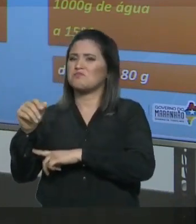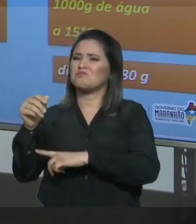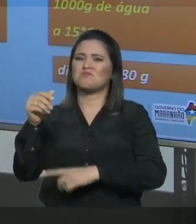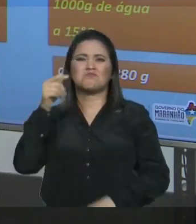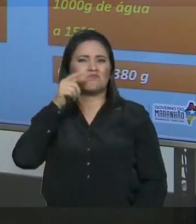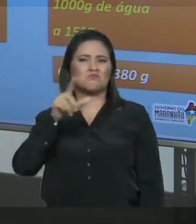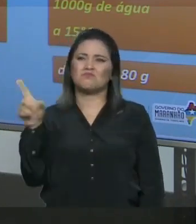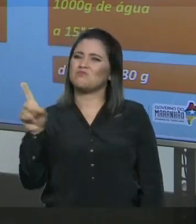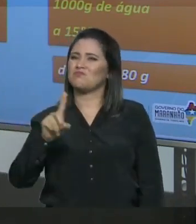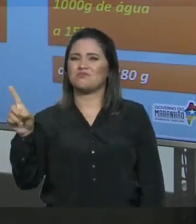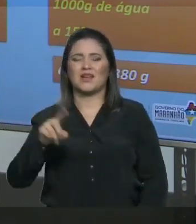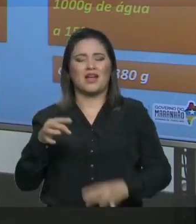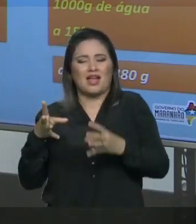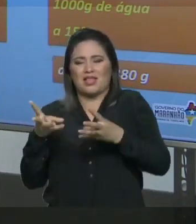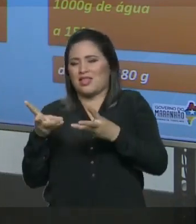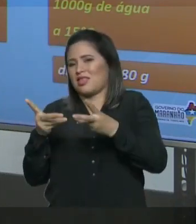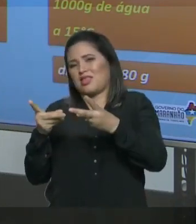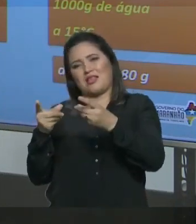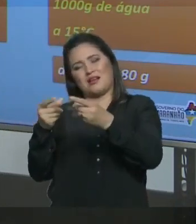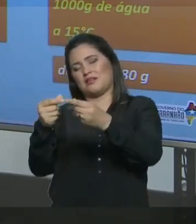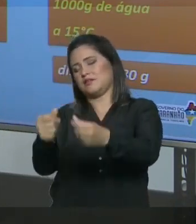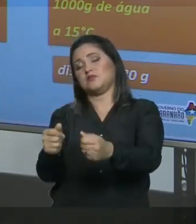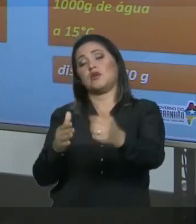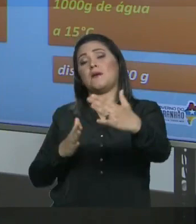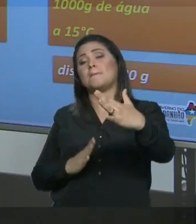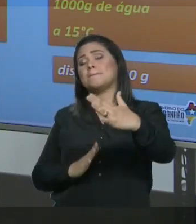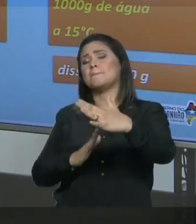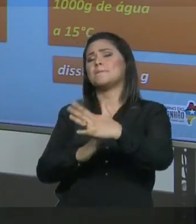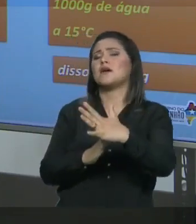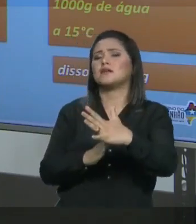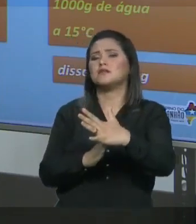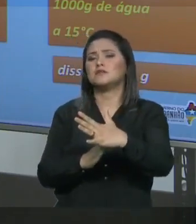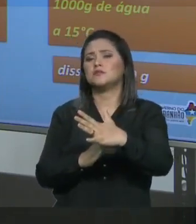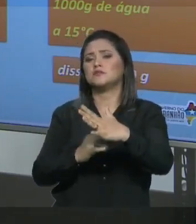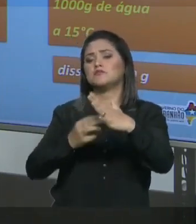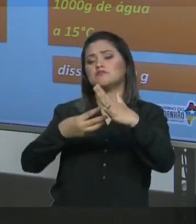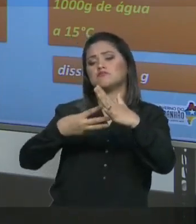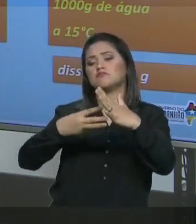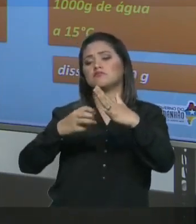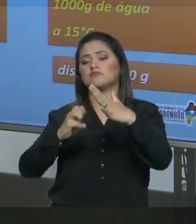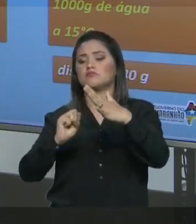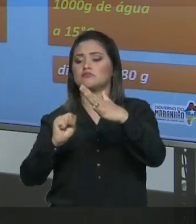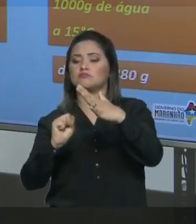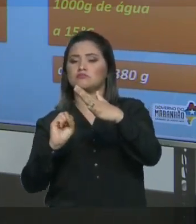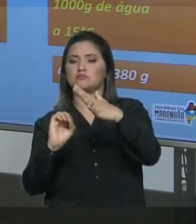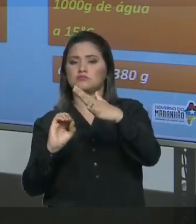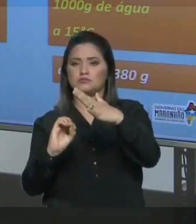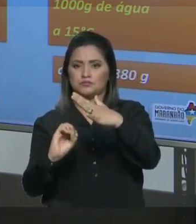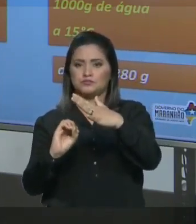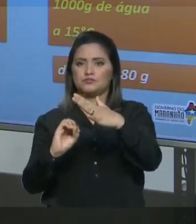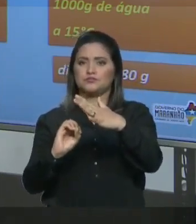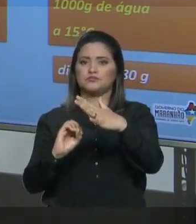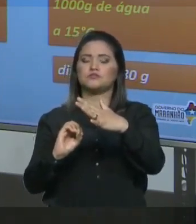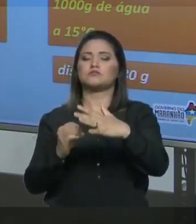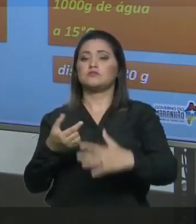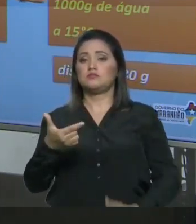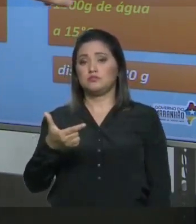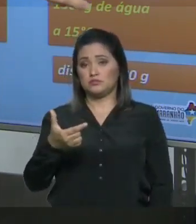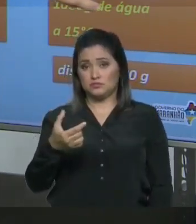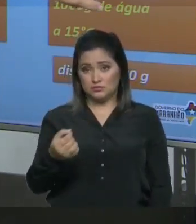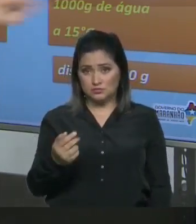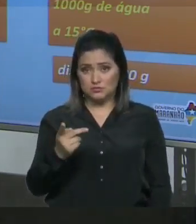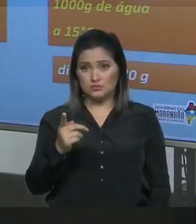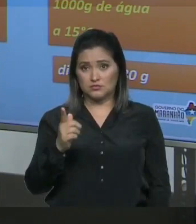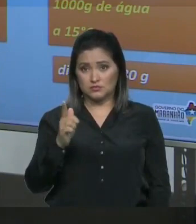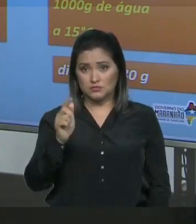Eu continuo dissolvendo apenas os 380 gramas E a massa que passou que foram 20 gramas eu